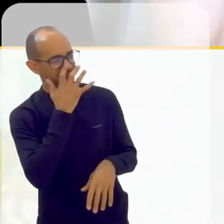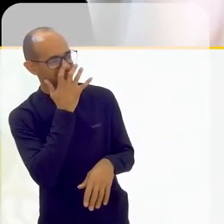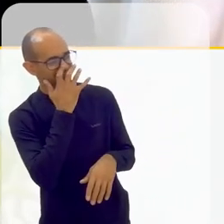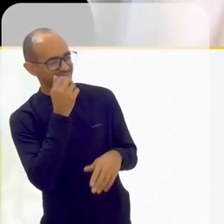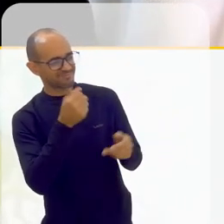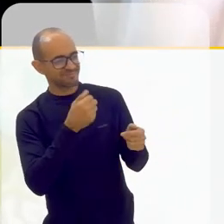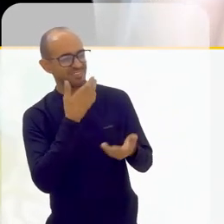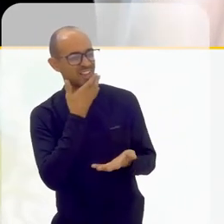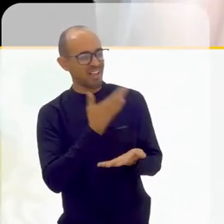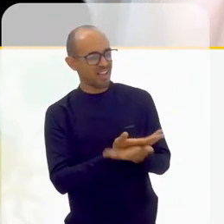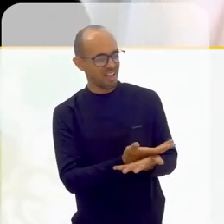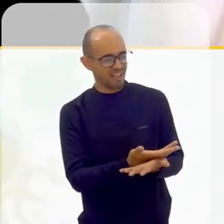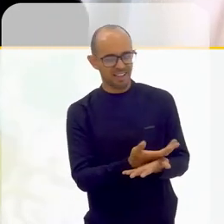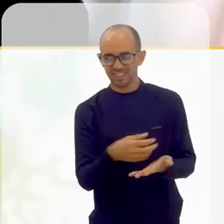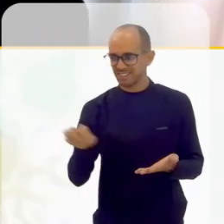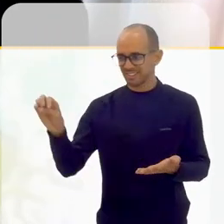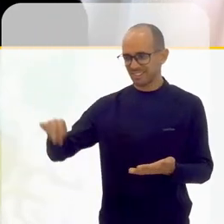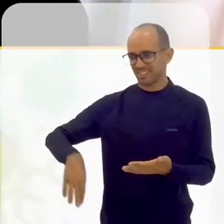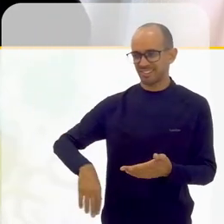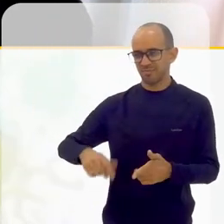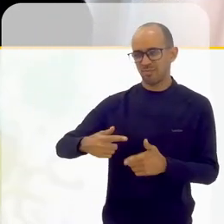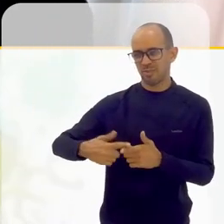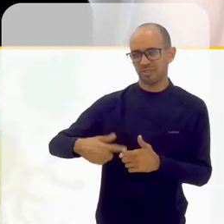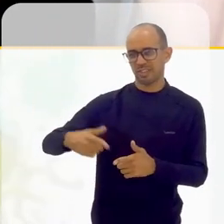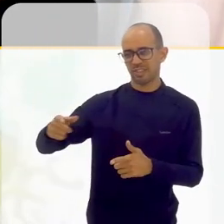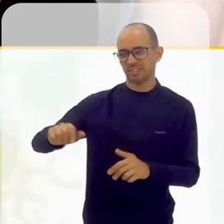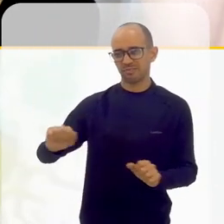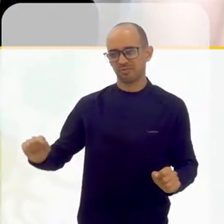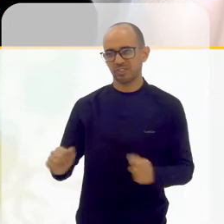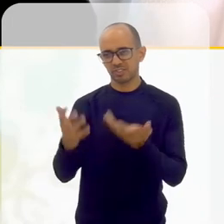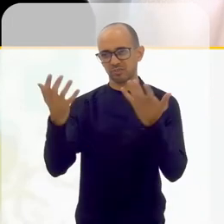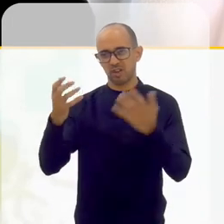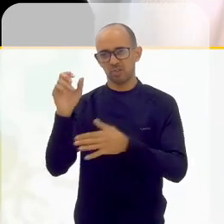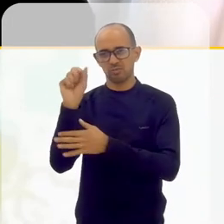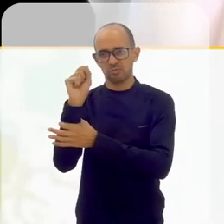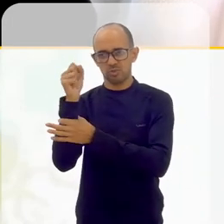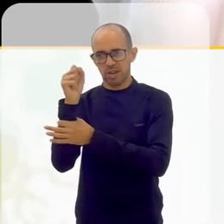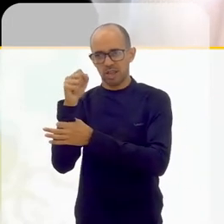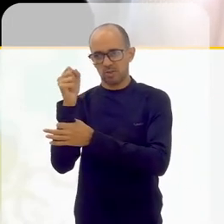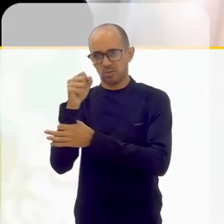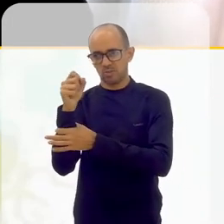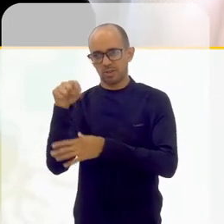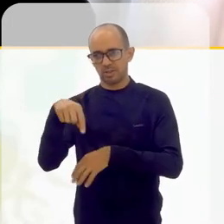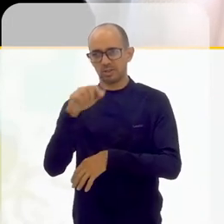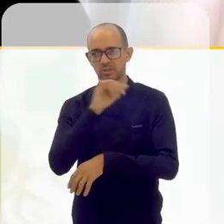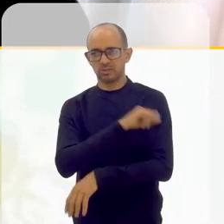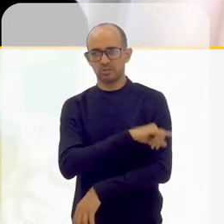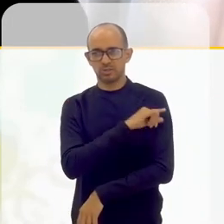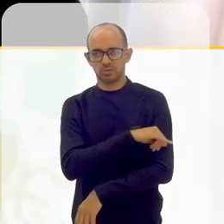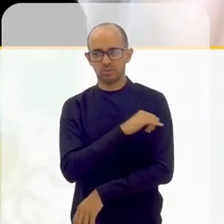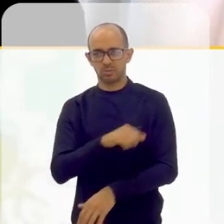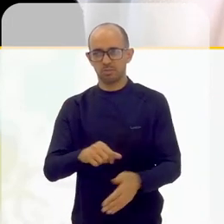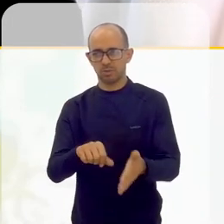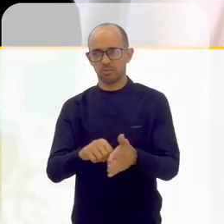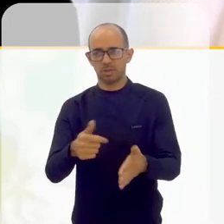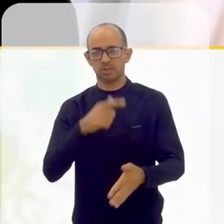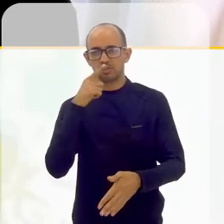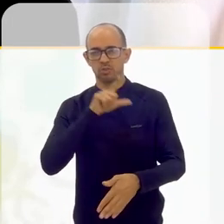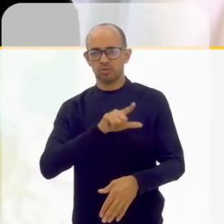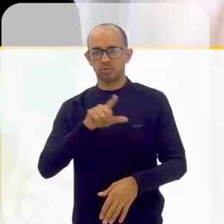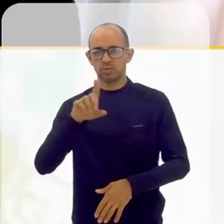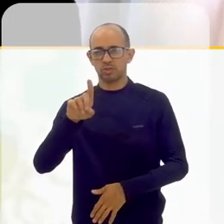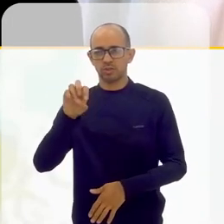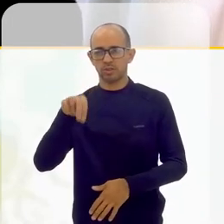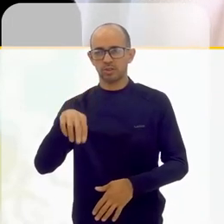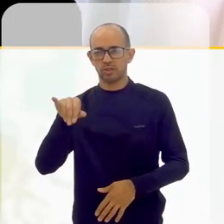Ah, definitivamente. Eu também introduzo quando eu acompanho um festival de teatro de bonetos no Rio de Janeiro. Na nossa primeira edição, a gente conseguiu trazer a Denise